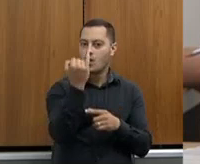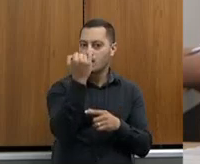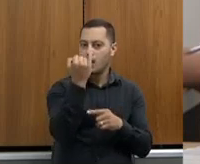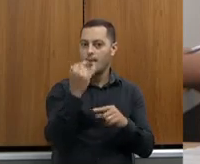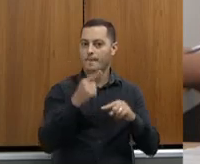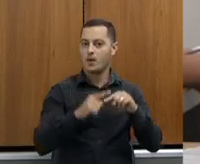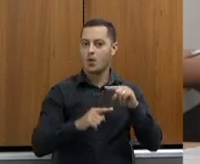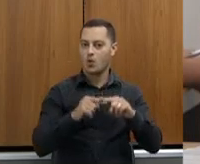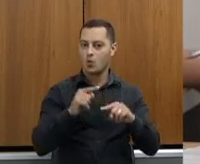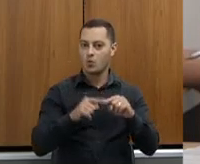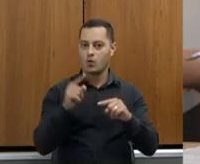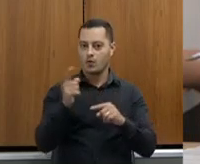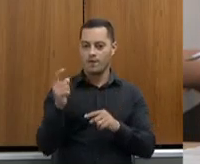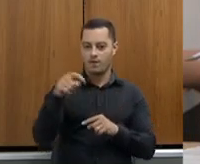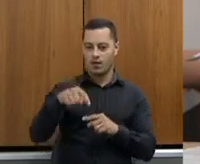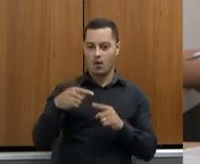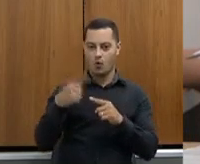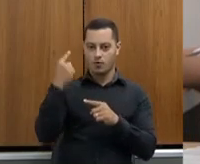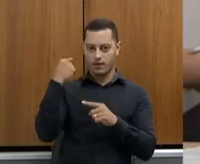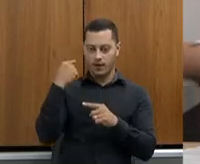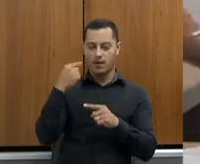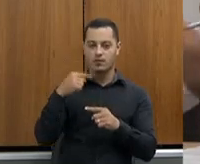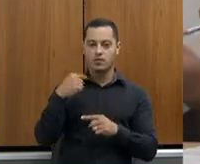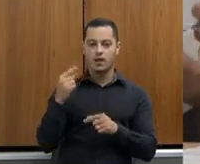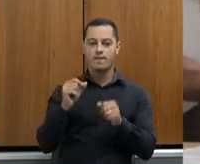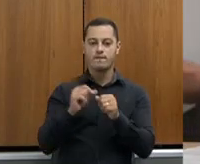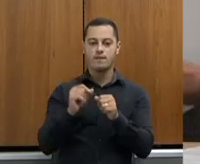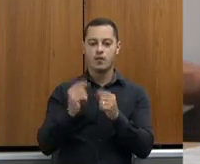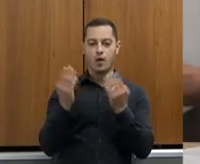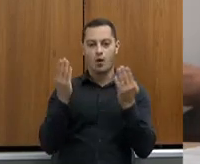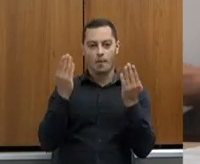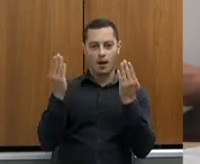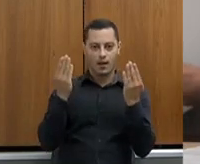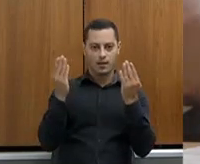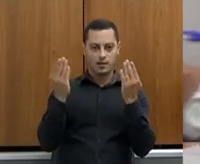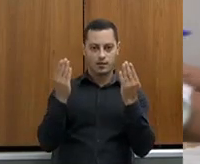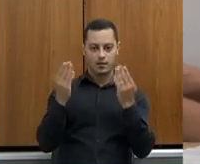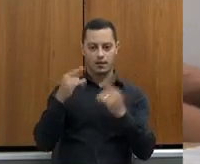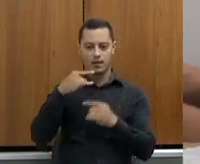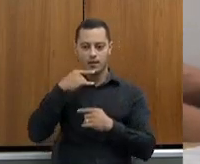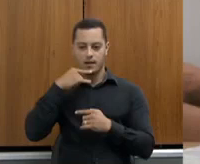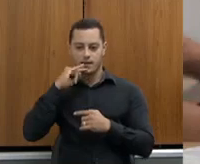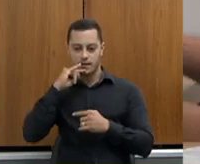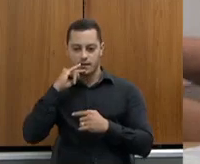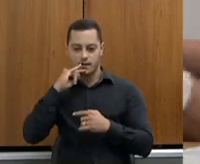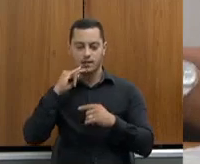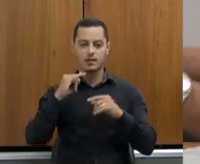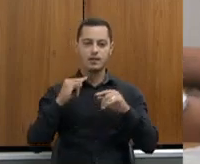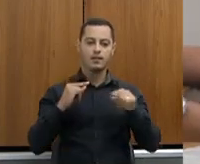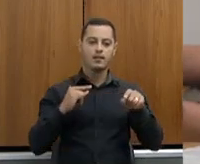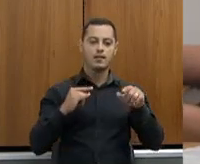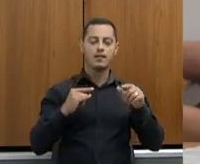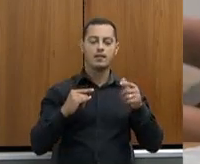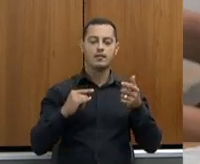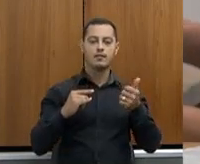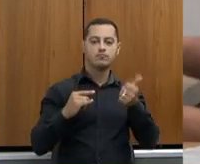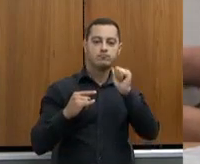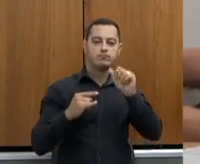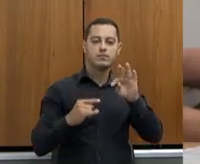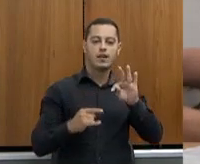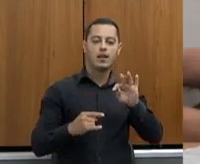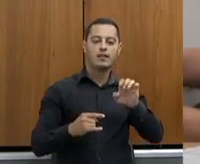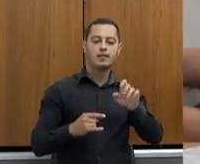esteve aqui, nós fizemos uma referência, fizemos uma comparação da cachaça com a tequila, inclusive com a vinda do ministro aqui na última,